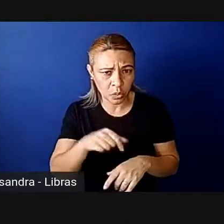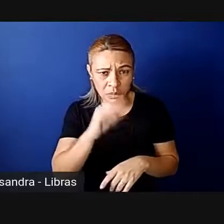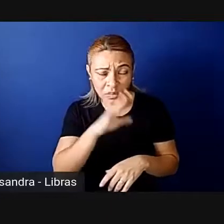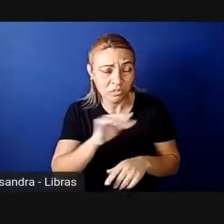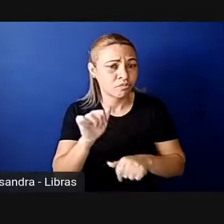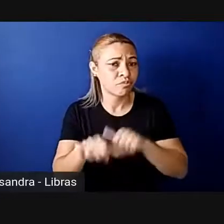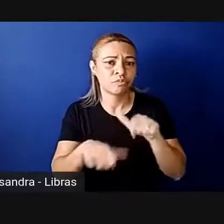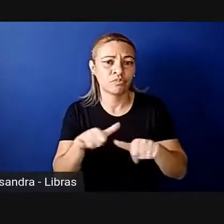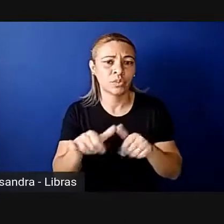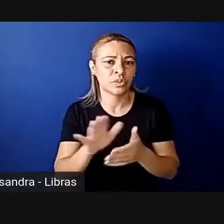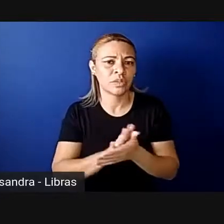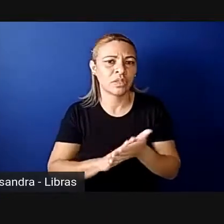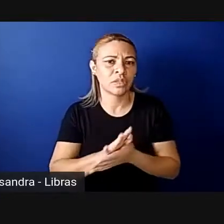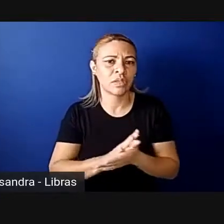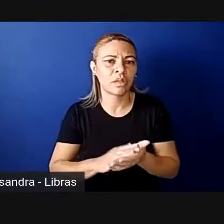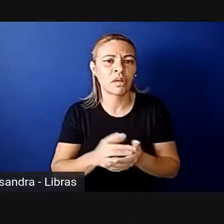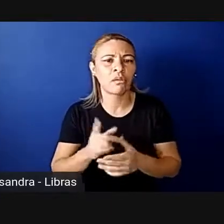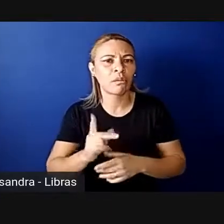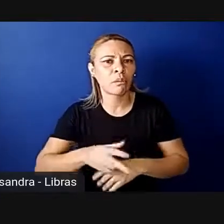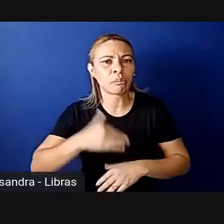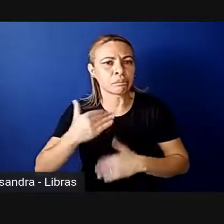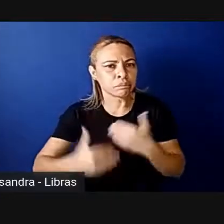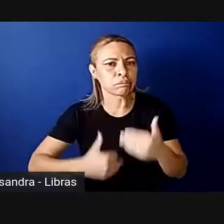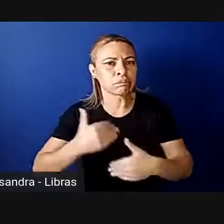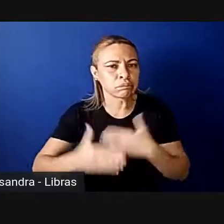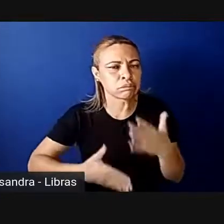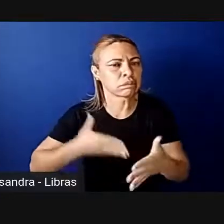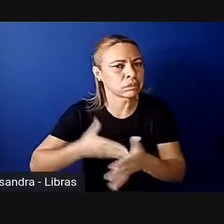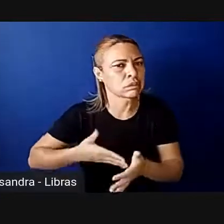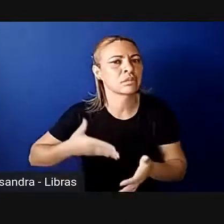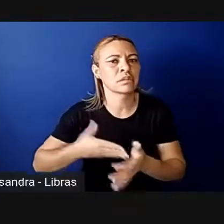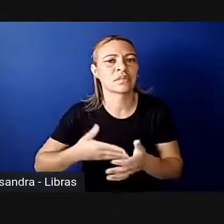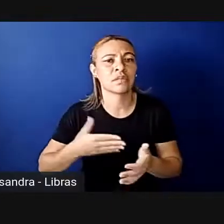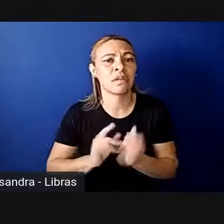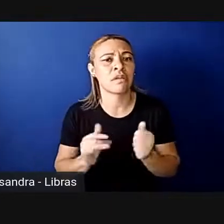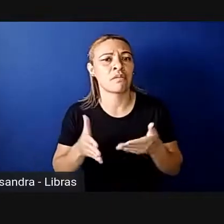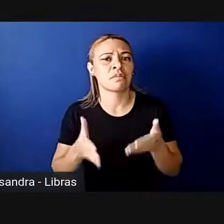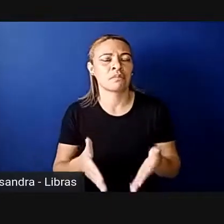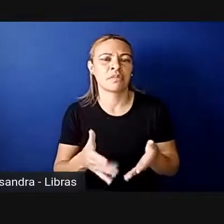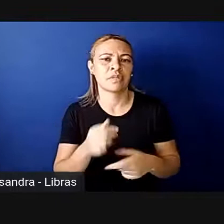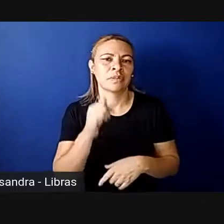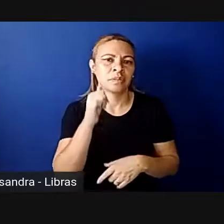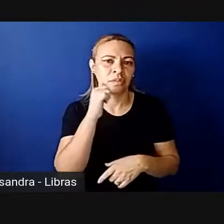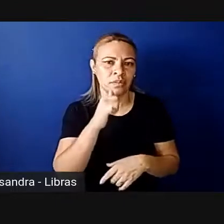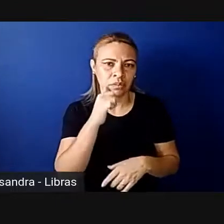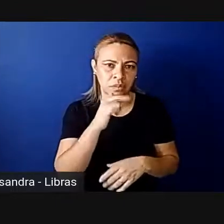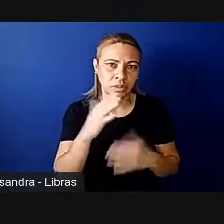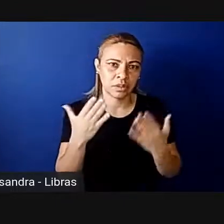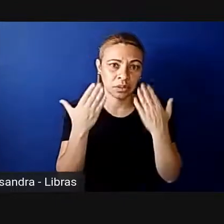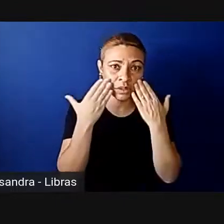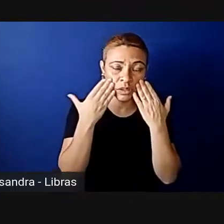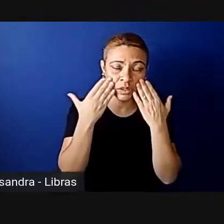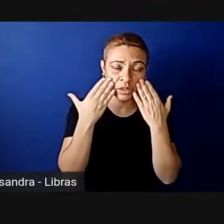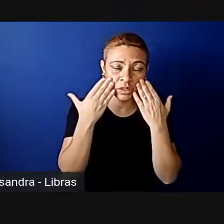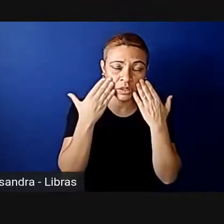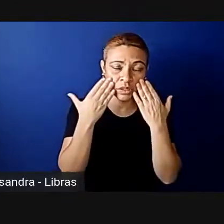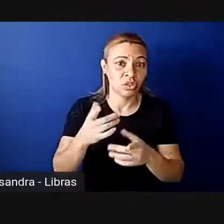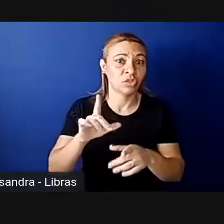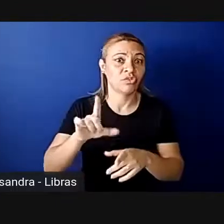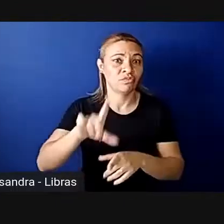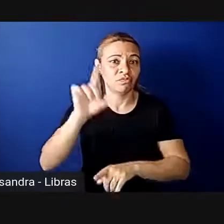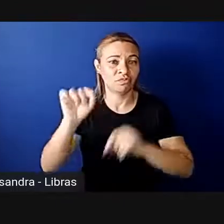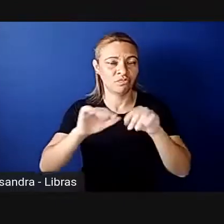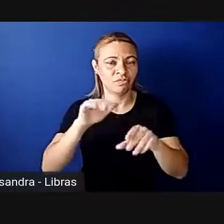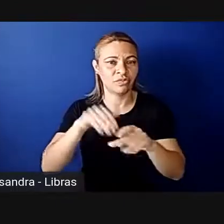A gente está patinando nesse percentual de participação feminina. Então, gente está diante agora de uma eleição municipal, então, gente